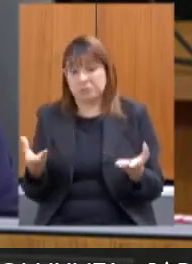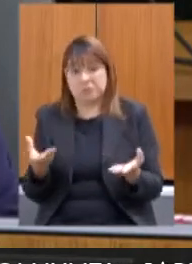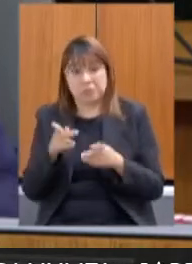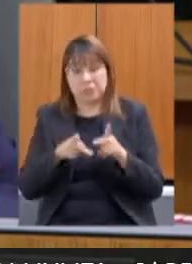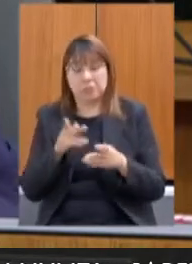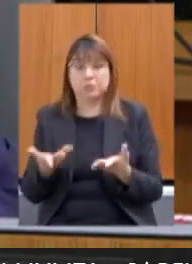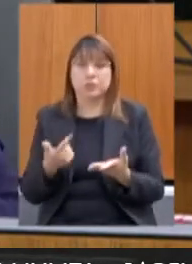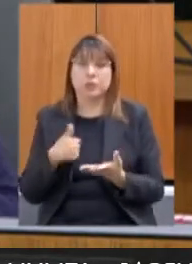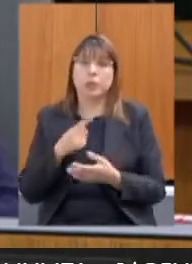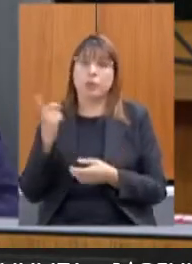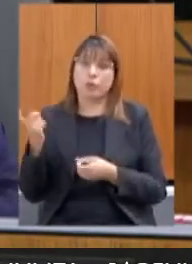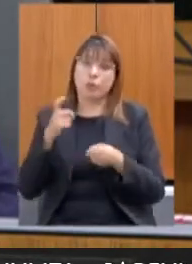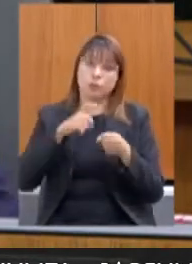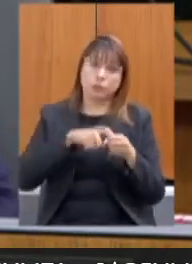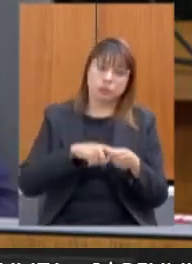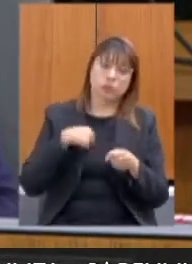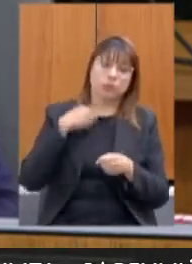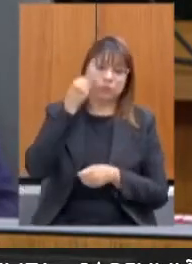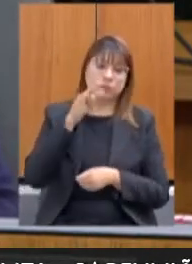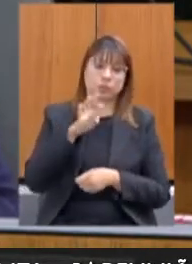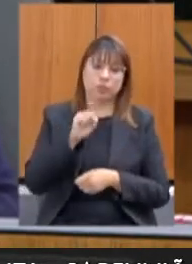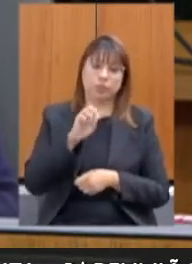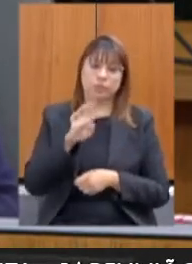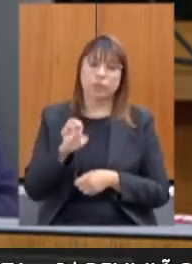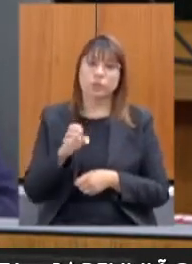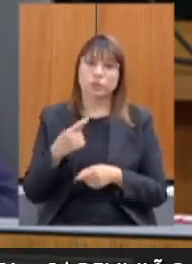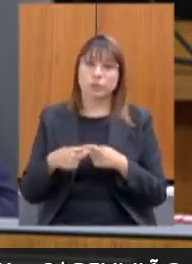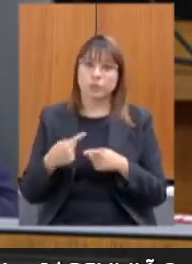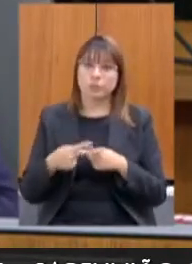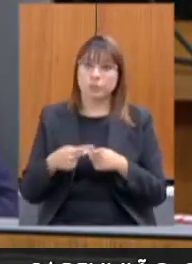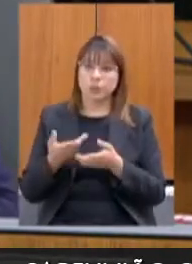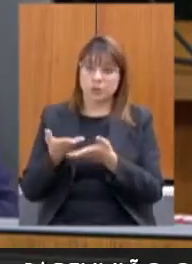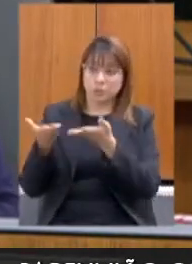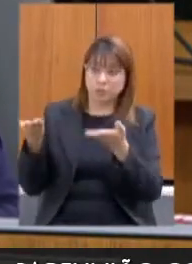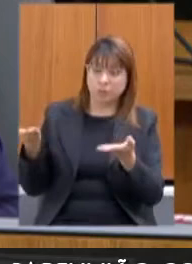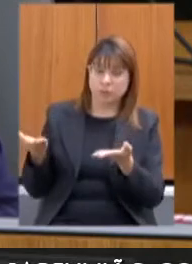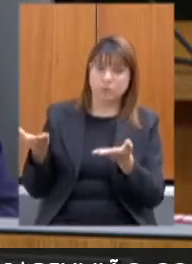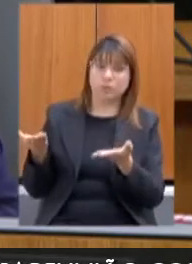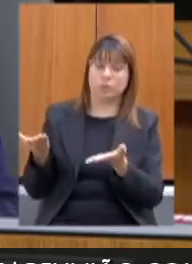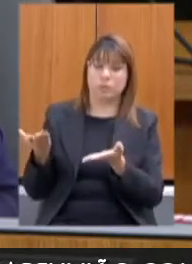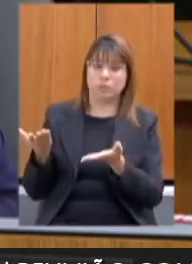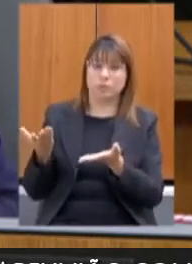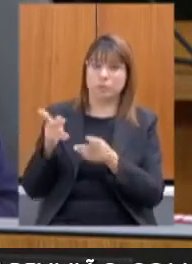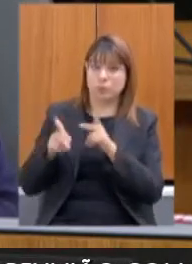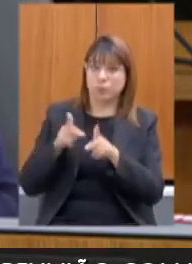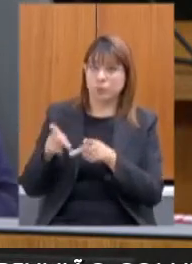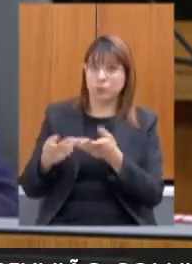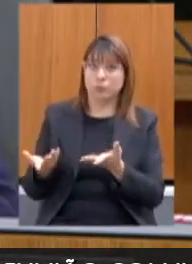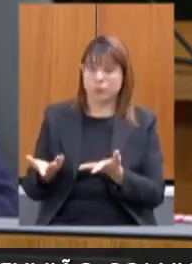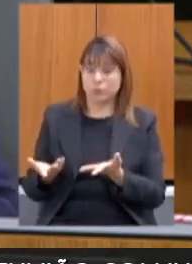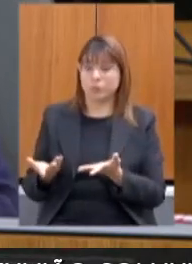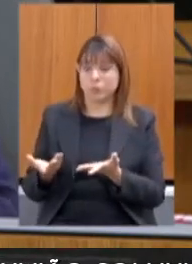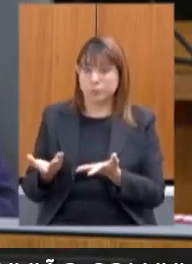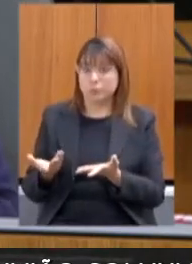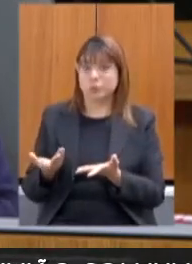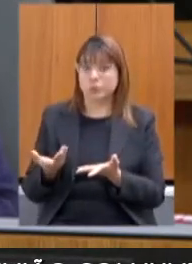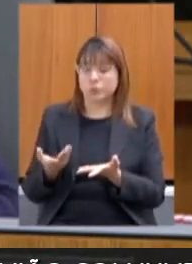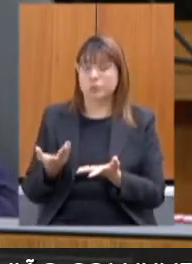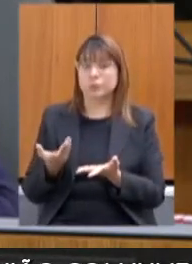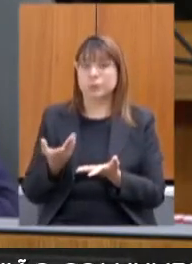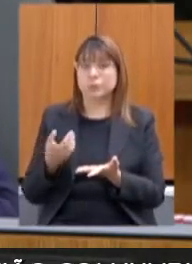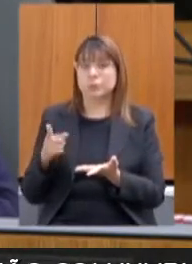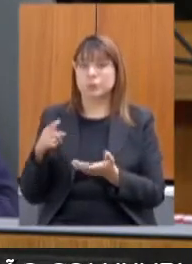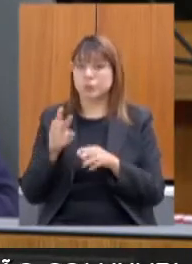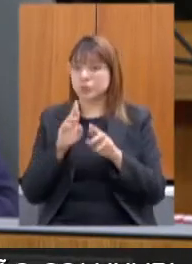Eu voltei de lá e fiz teste porque tal eram as condições completamente distintas daquelas que nós